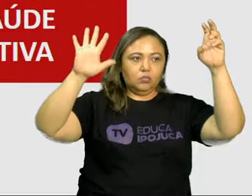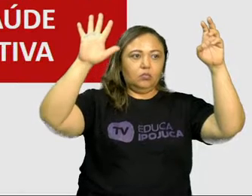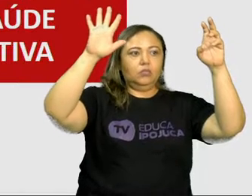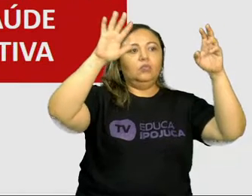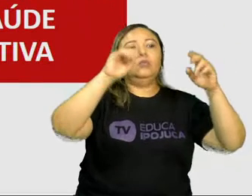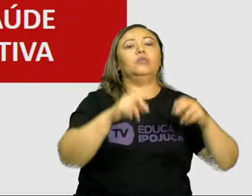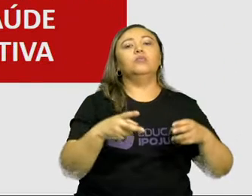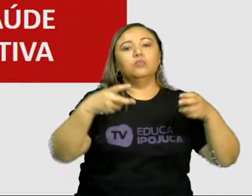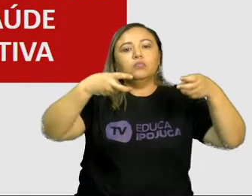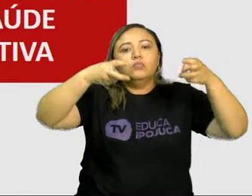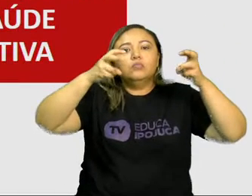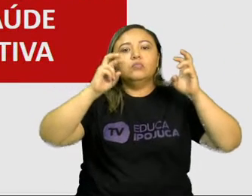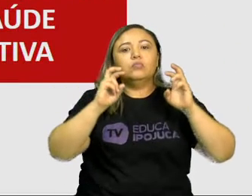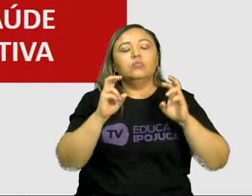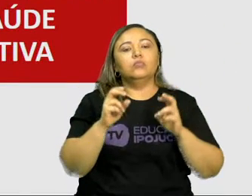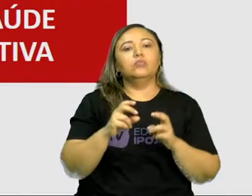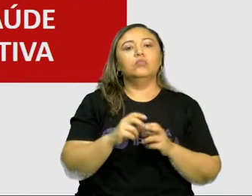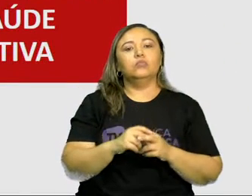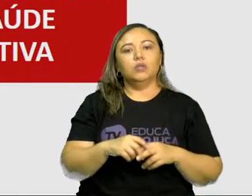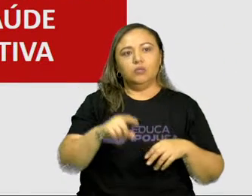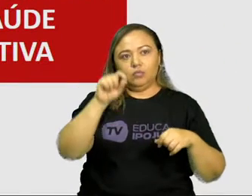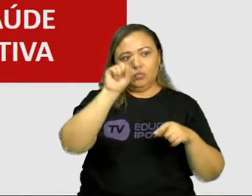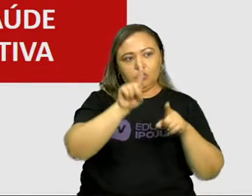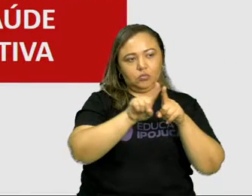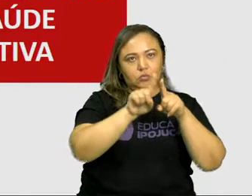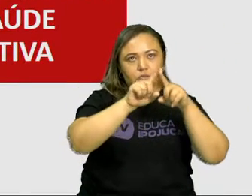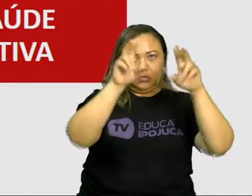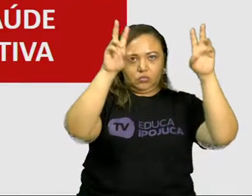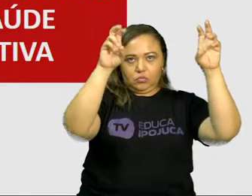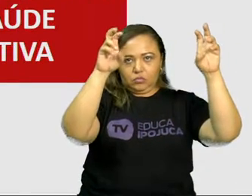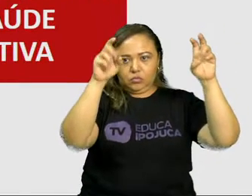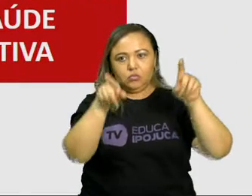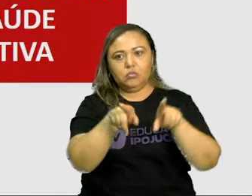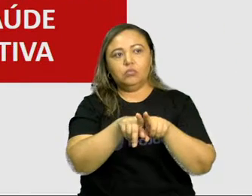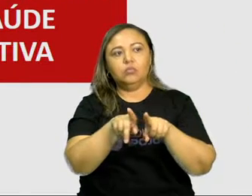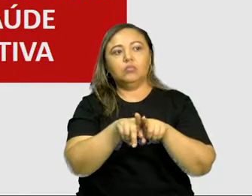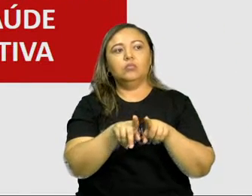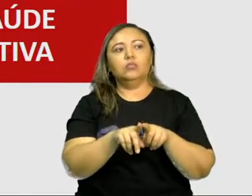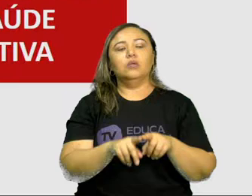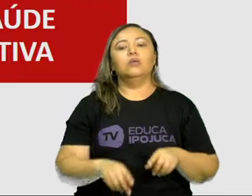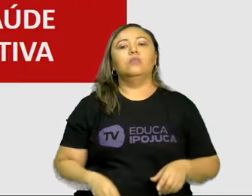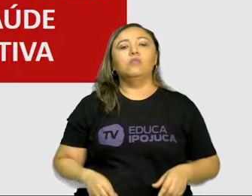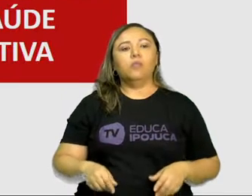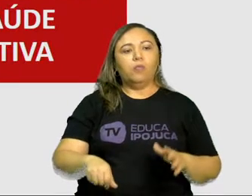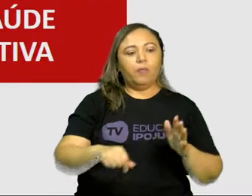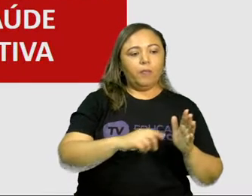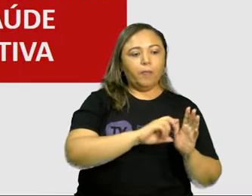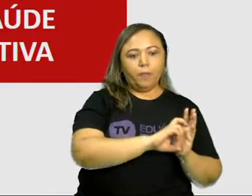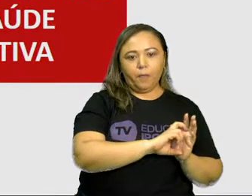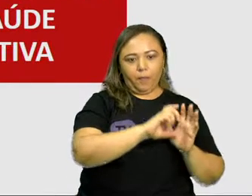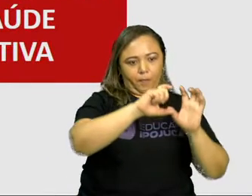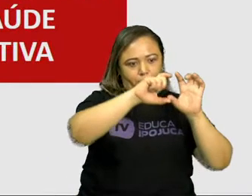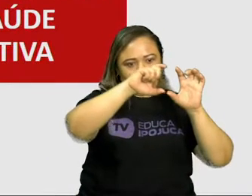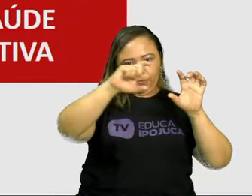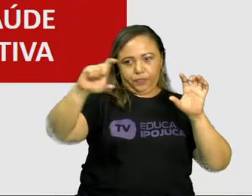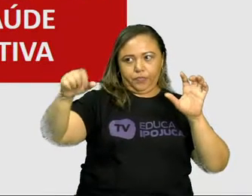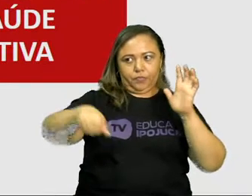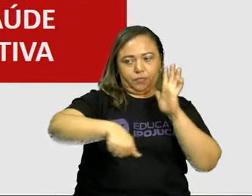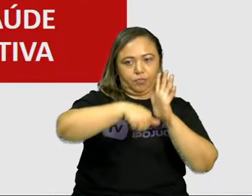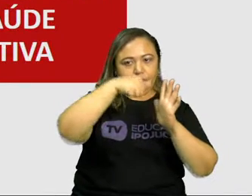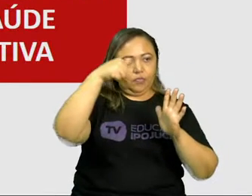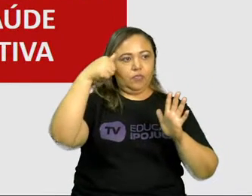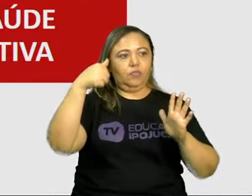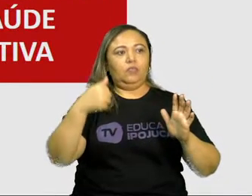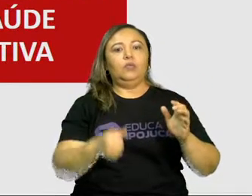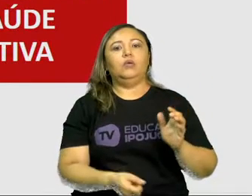a gente consegue perceber através do título também e no primeiro parágrafo de introdução, que vai